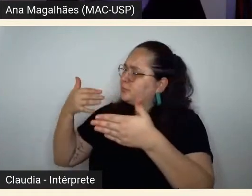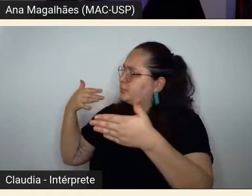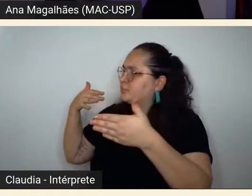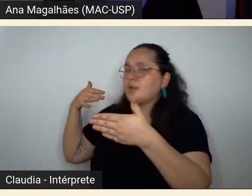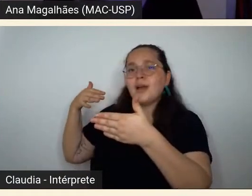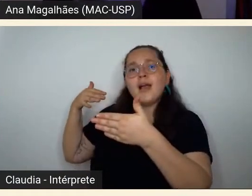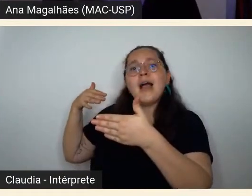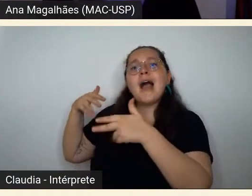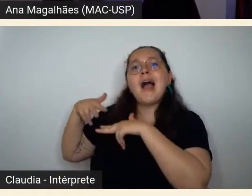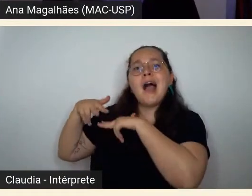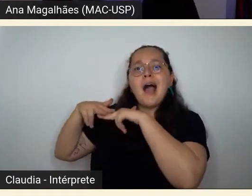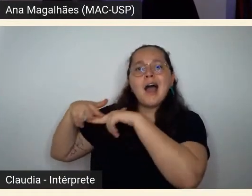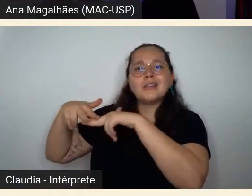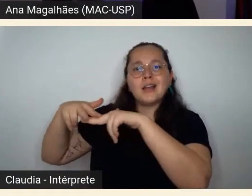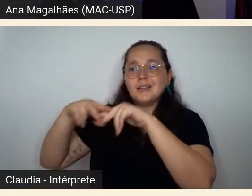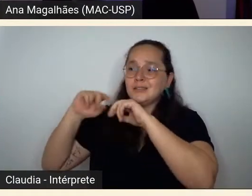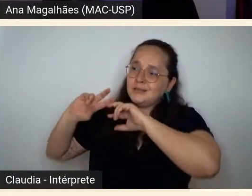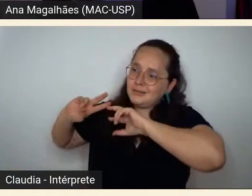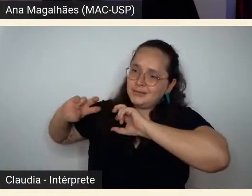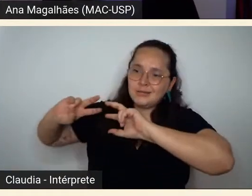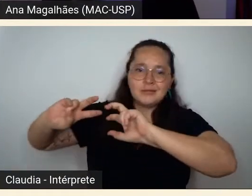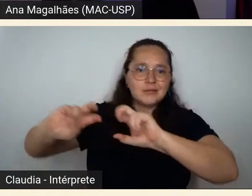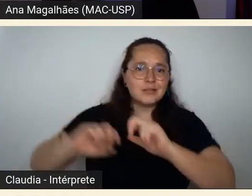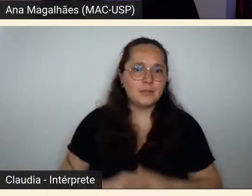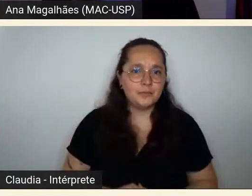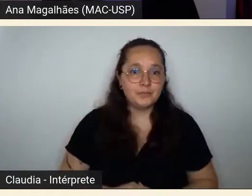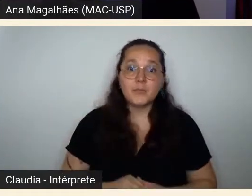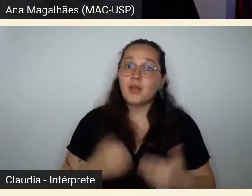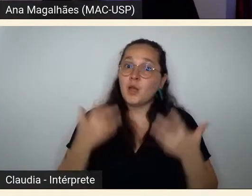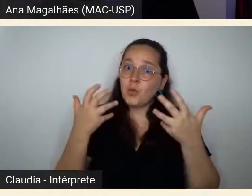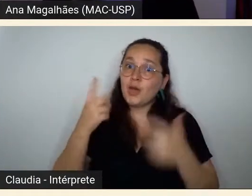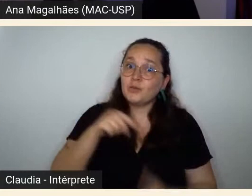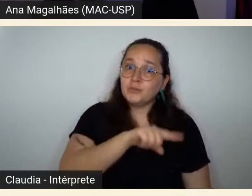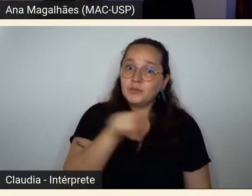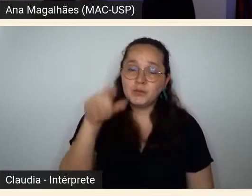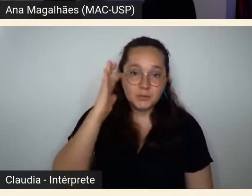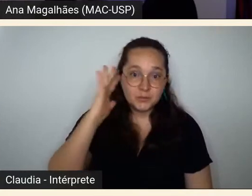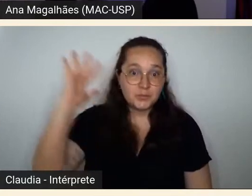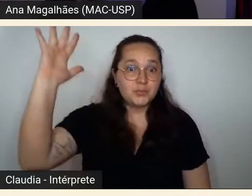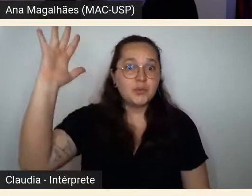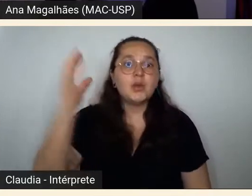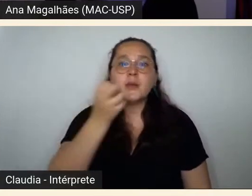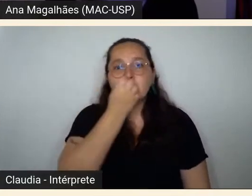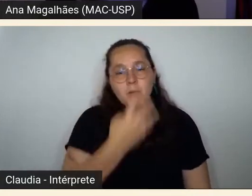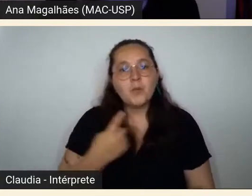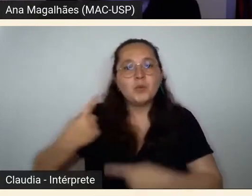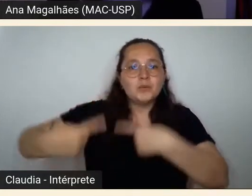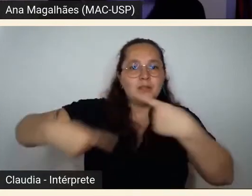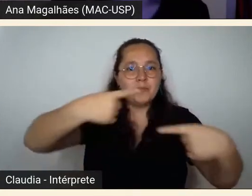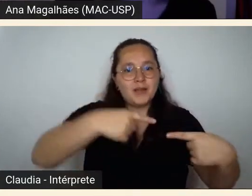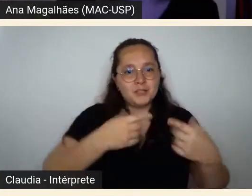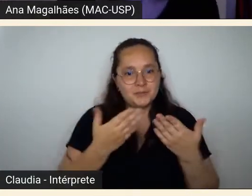Desejo para todos e todas muita reflexão e um excelente debate. Muito obrigado. Ana, está com você.